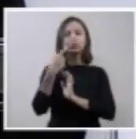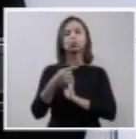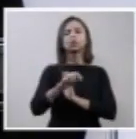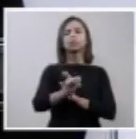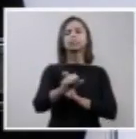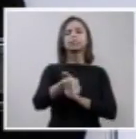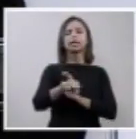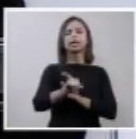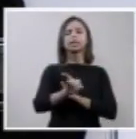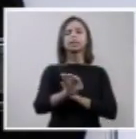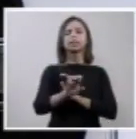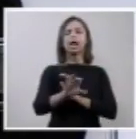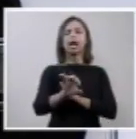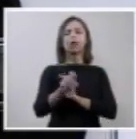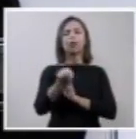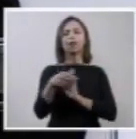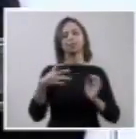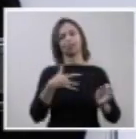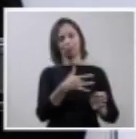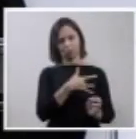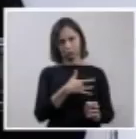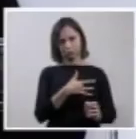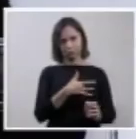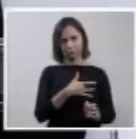a meu ver, é bastante sustentável.